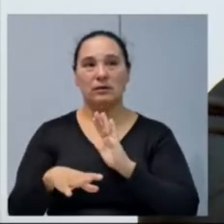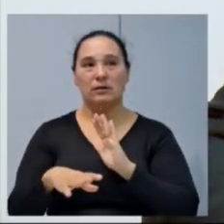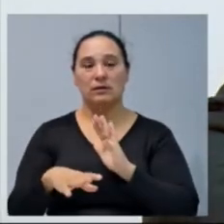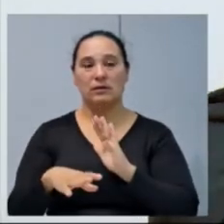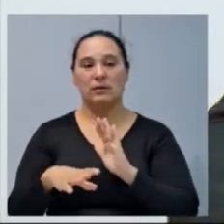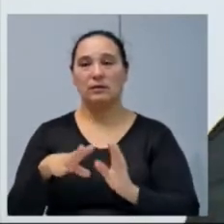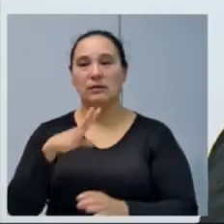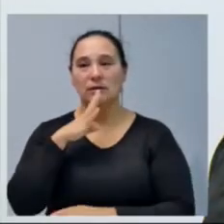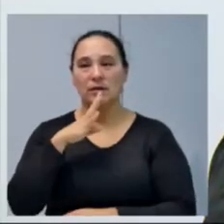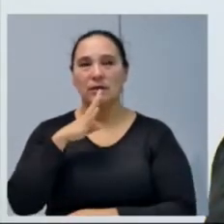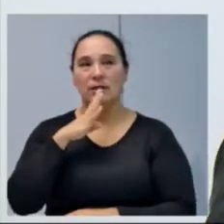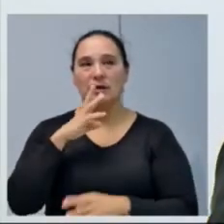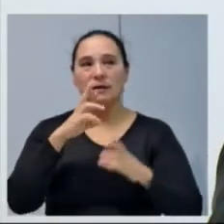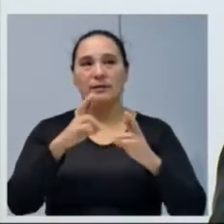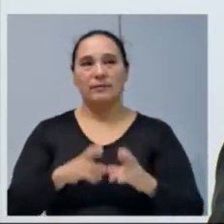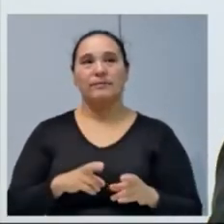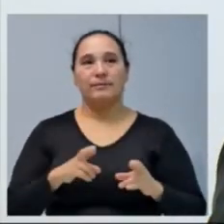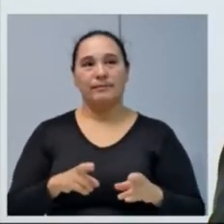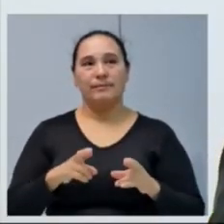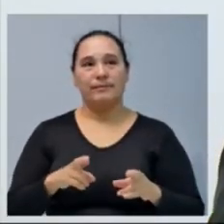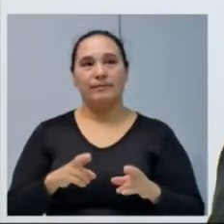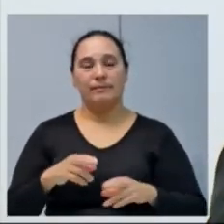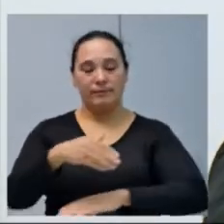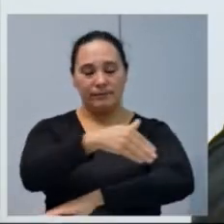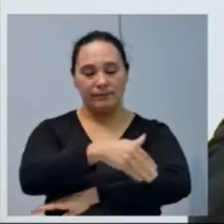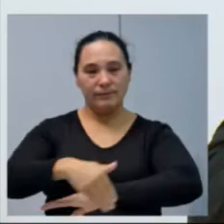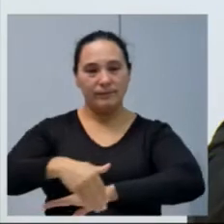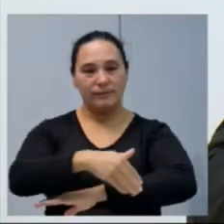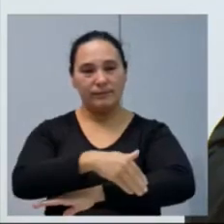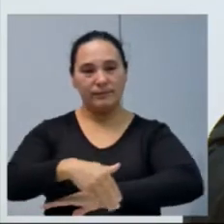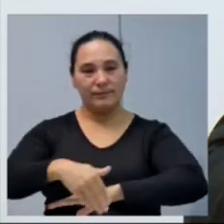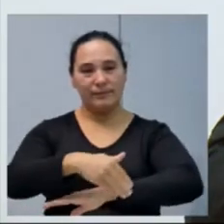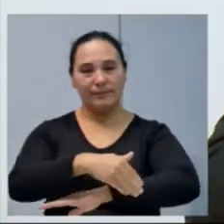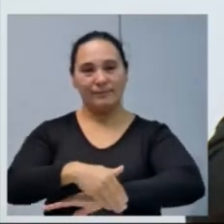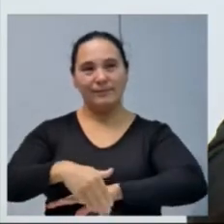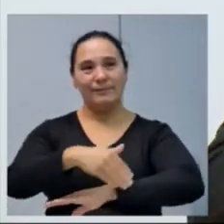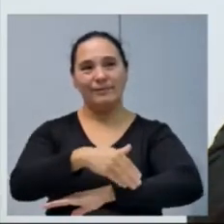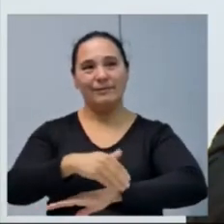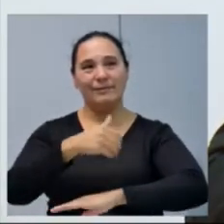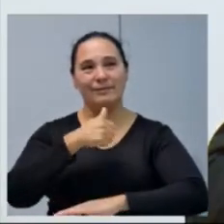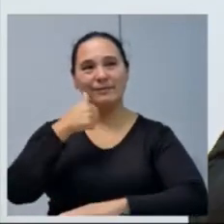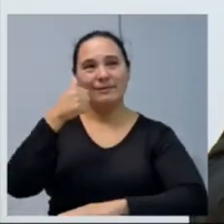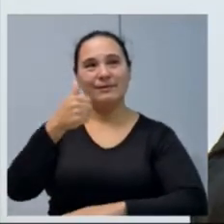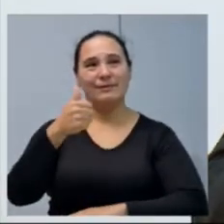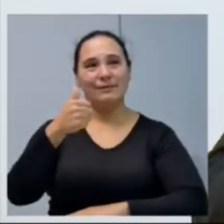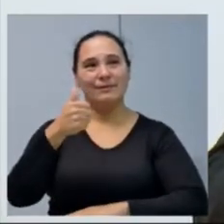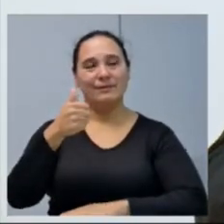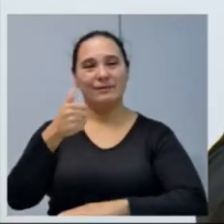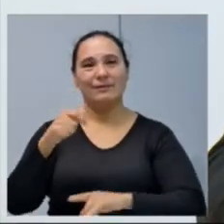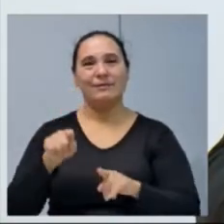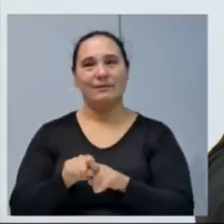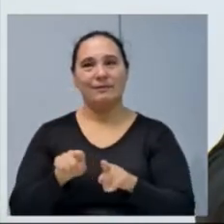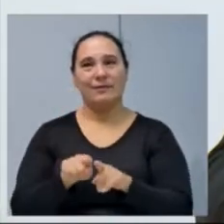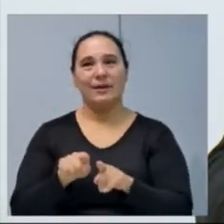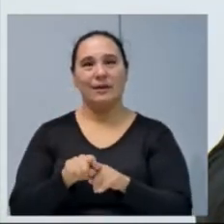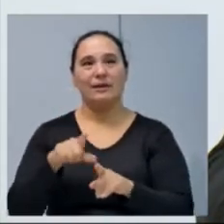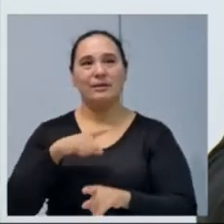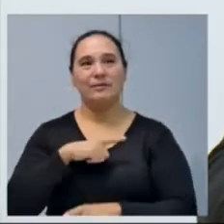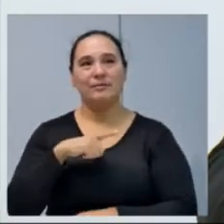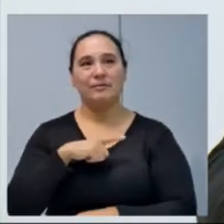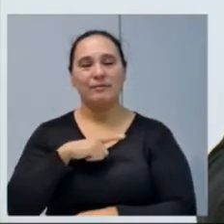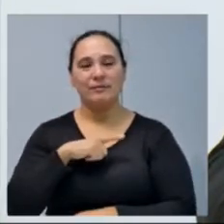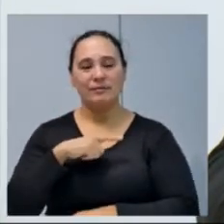a região, é uma rua onde teve melhorias, inclusive, existe um